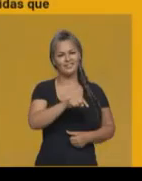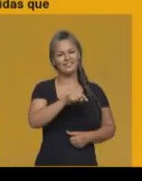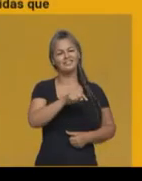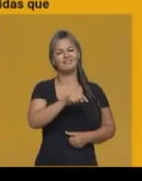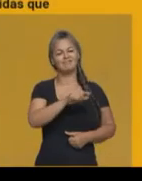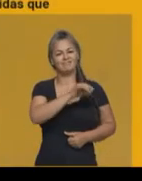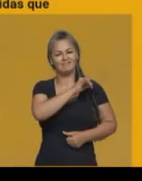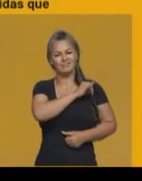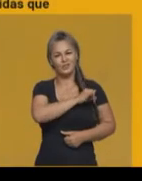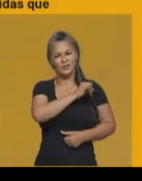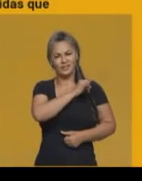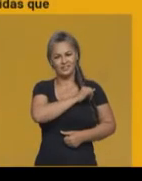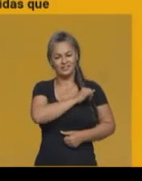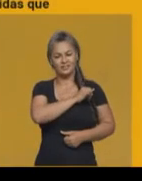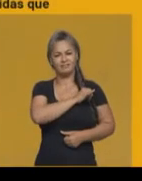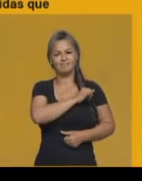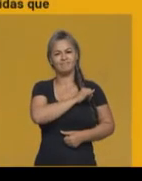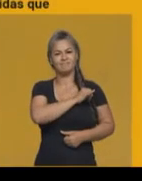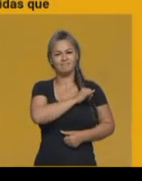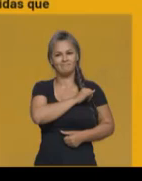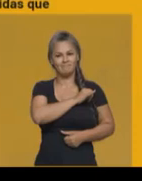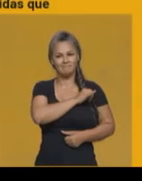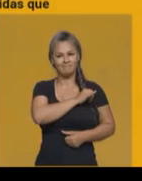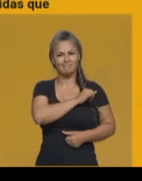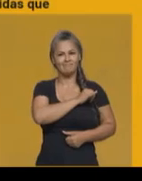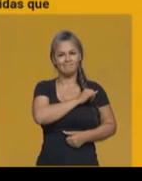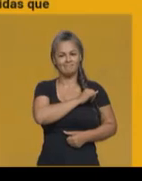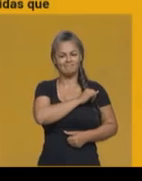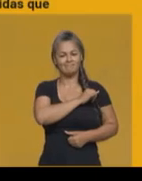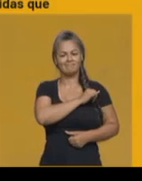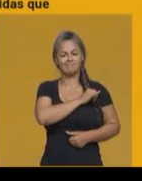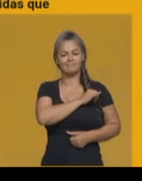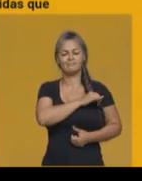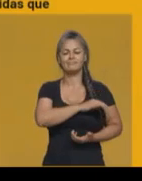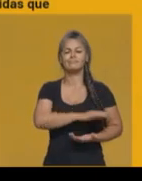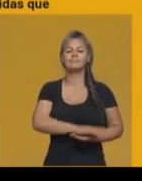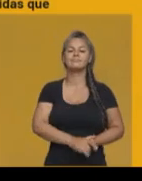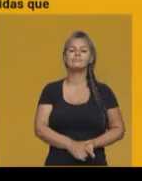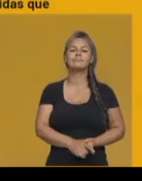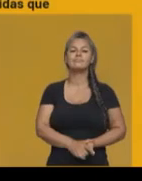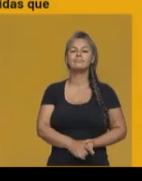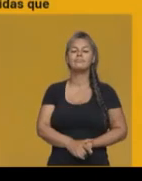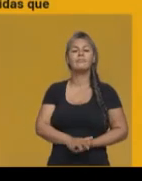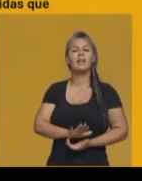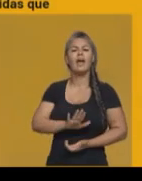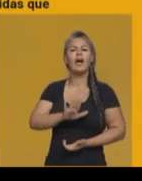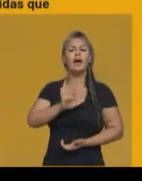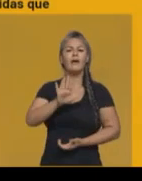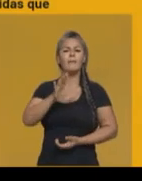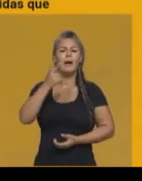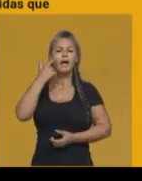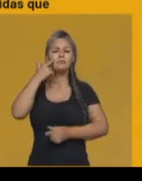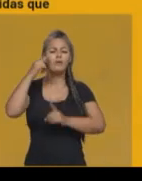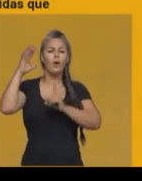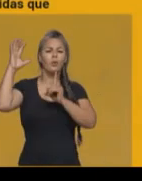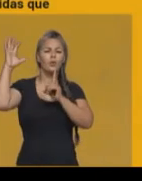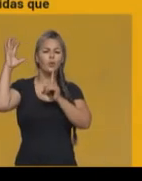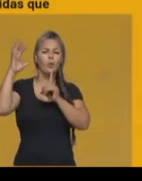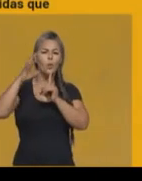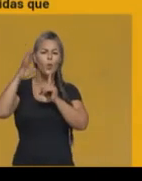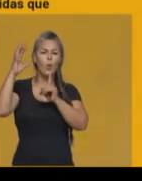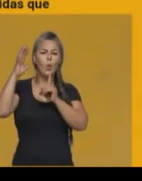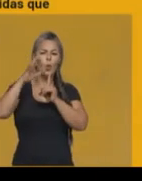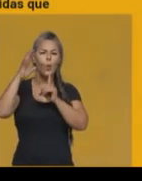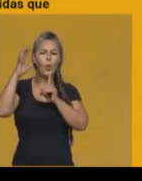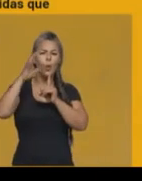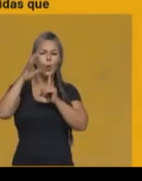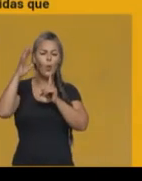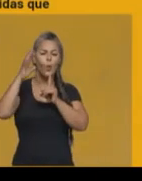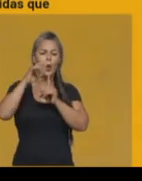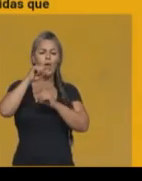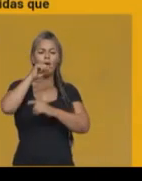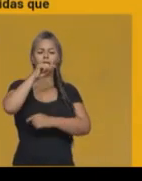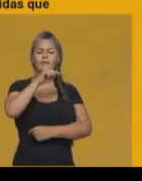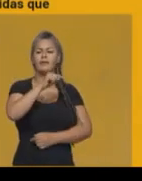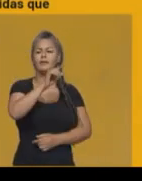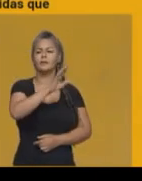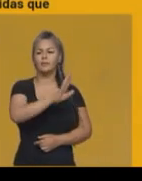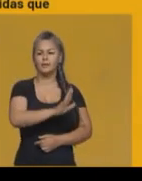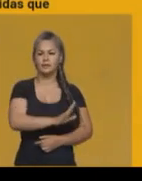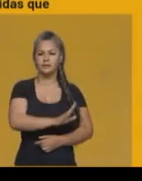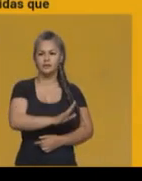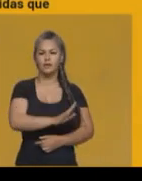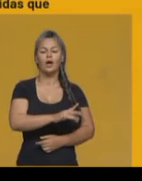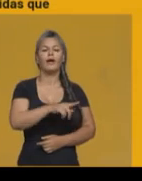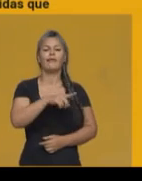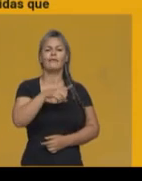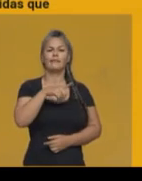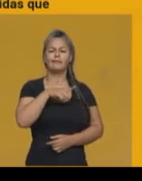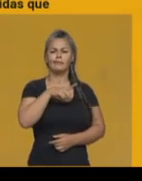As pressões de Portugal sobre Dom Pedro As cortes de Lisboa Assembleias de Deputados